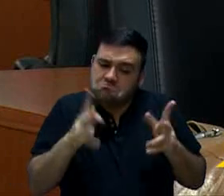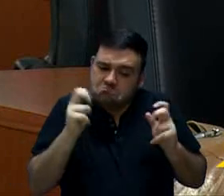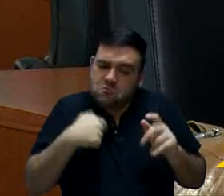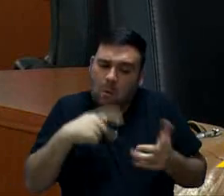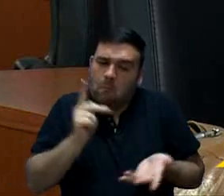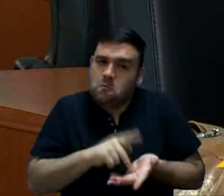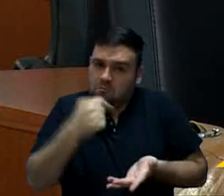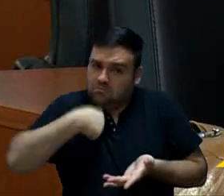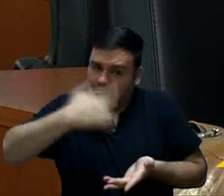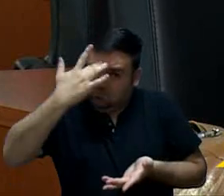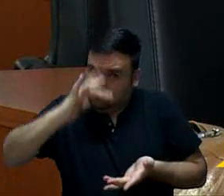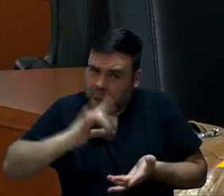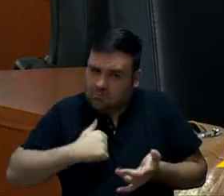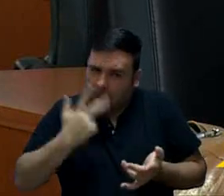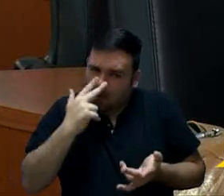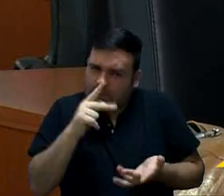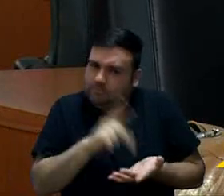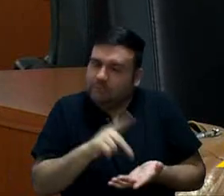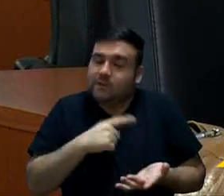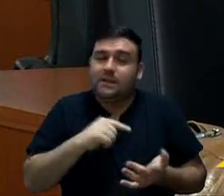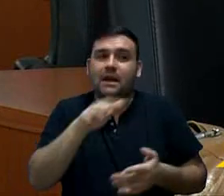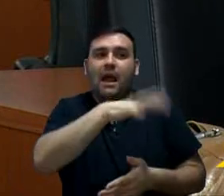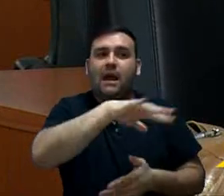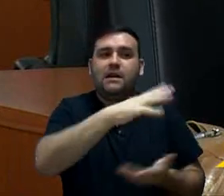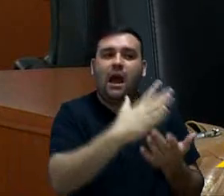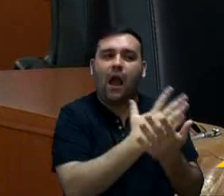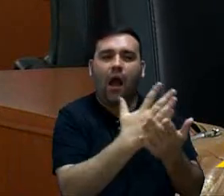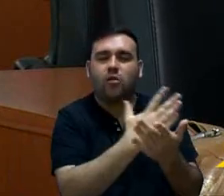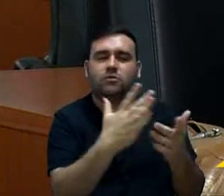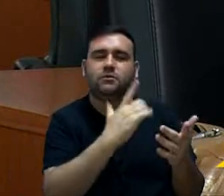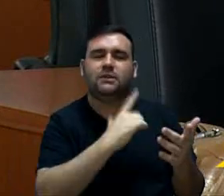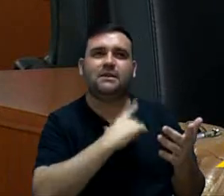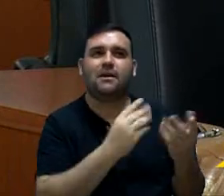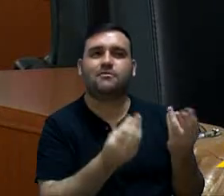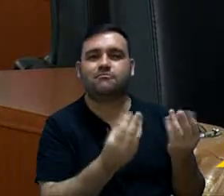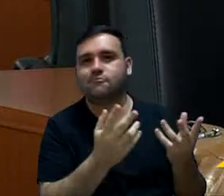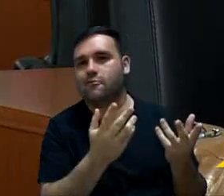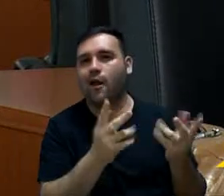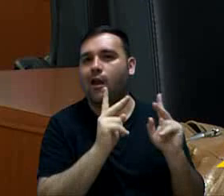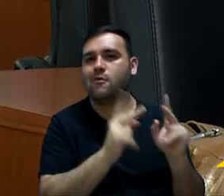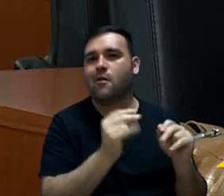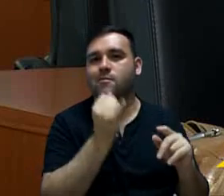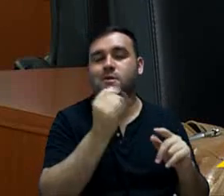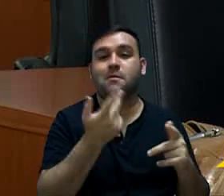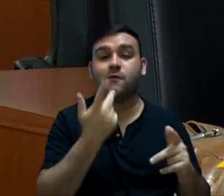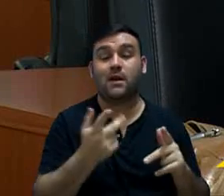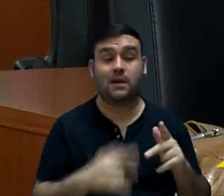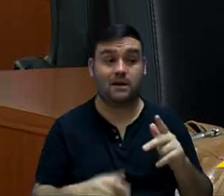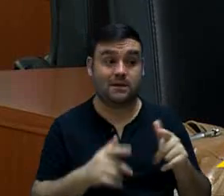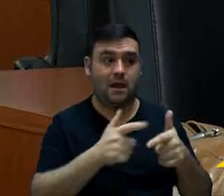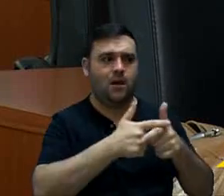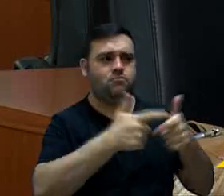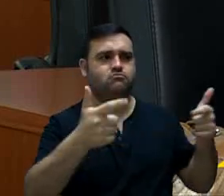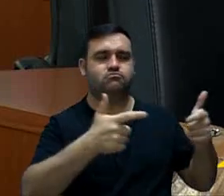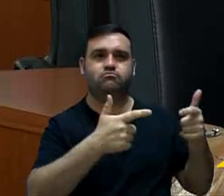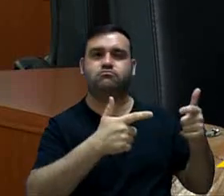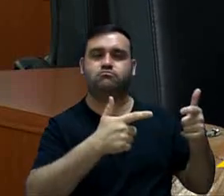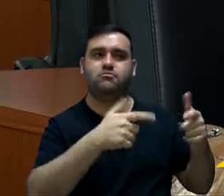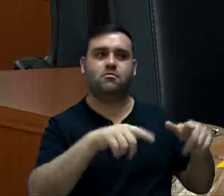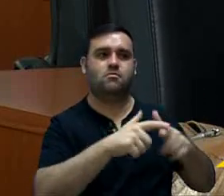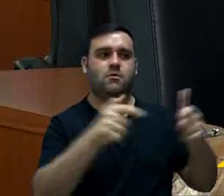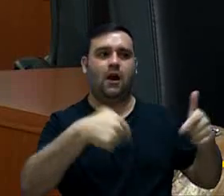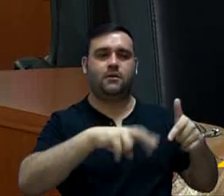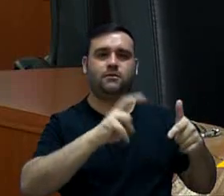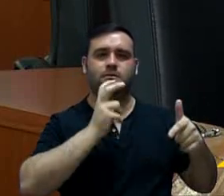observa, de que muitas áreas ficam ainda consideradas ou se colocam como grandes propriedades na